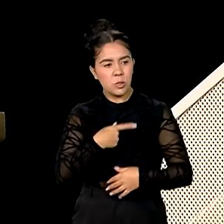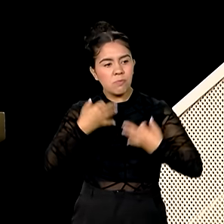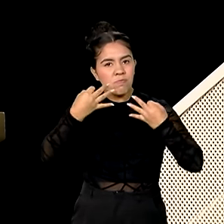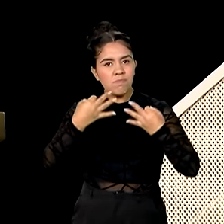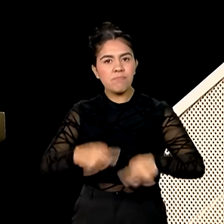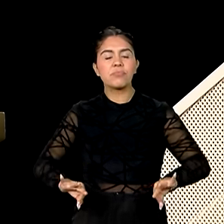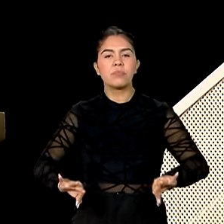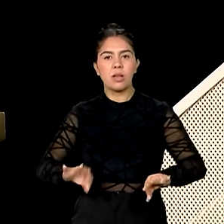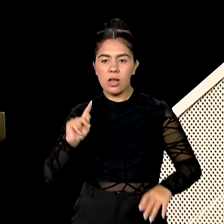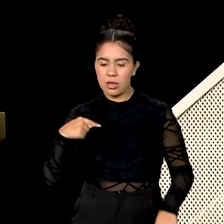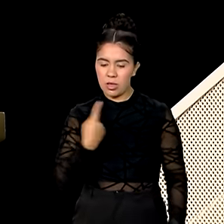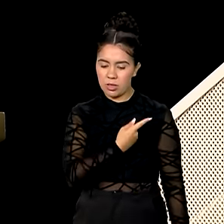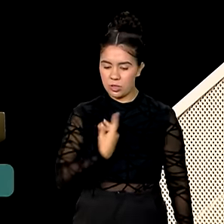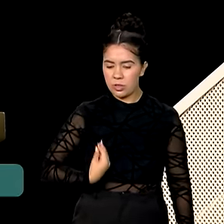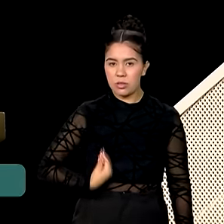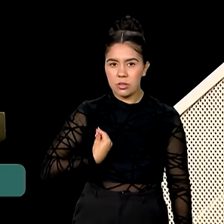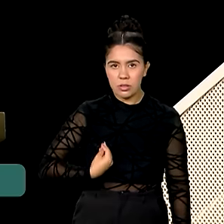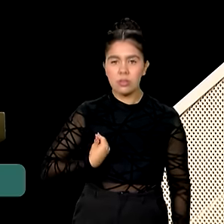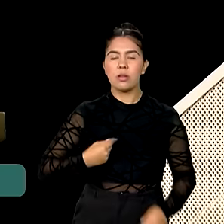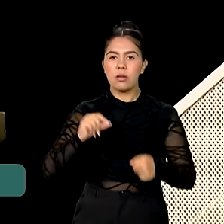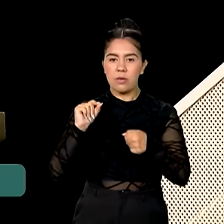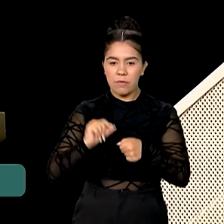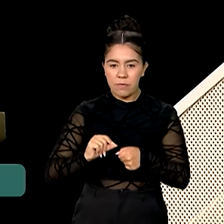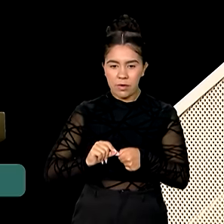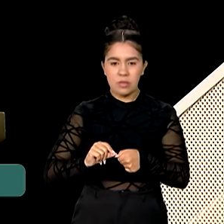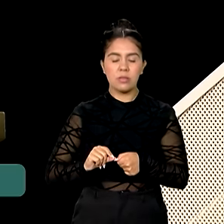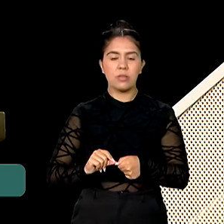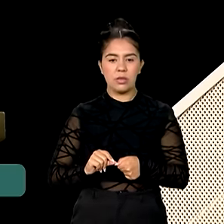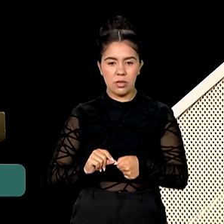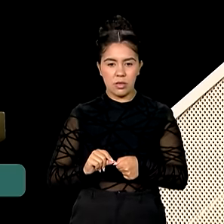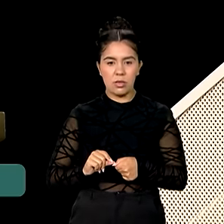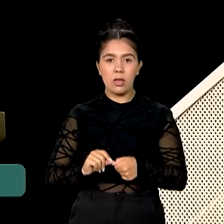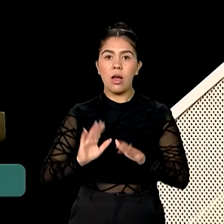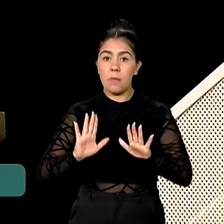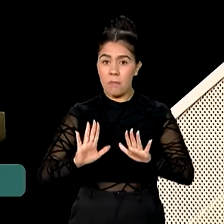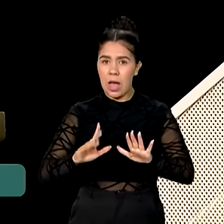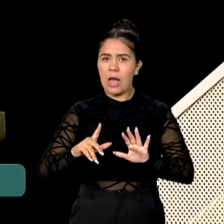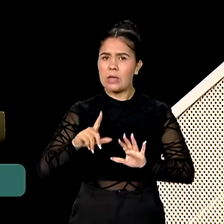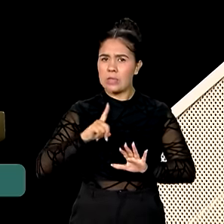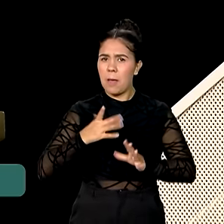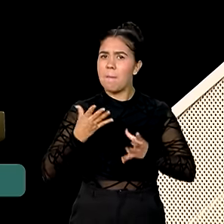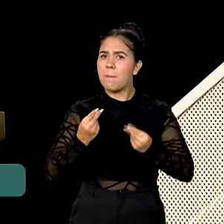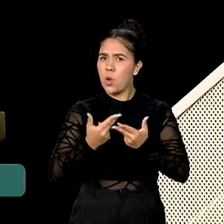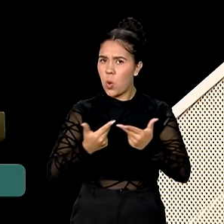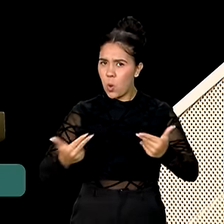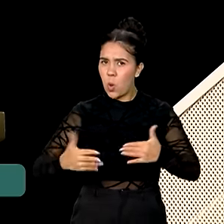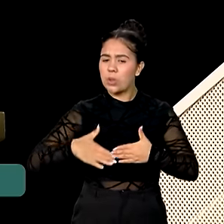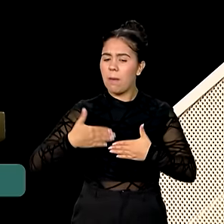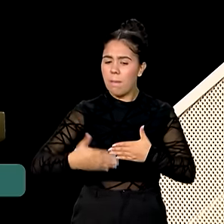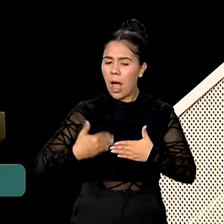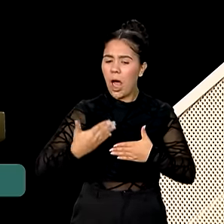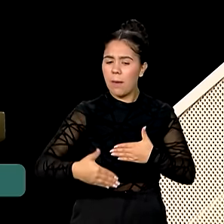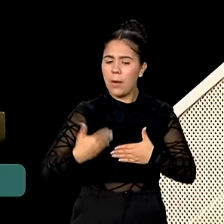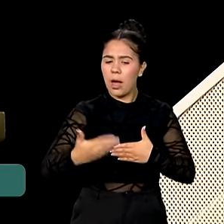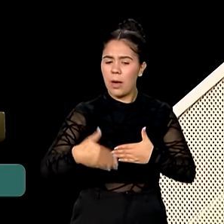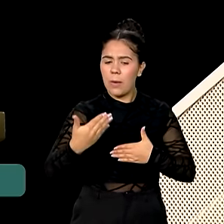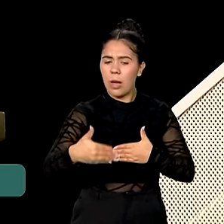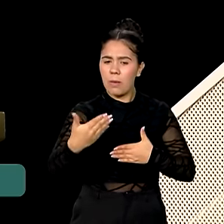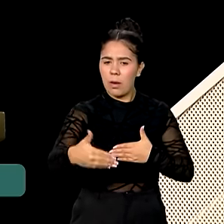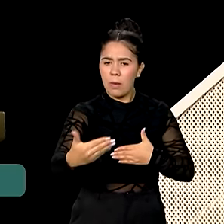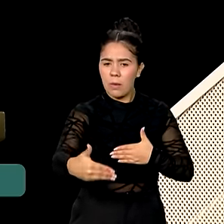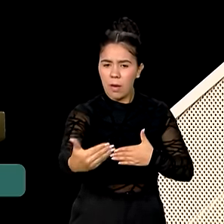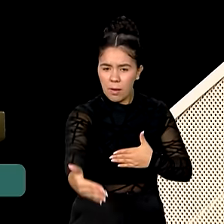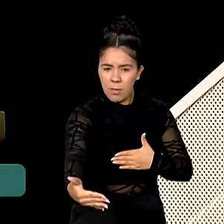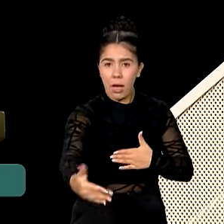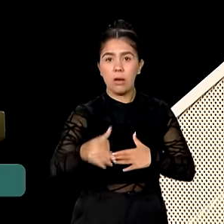Nós estamos fazendo, claro que isso é um caminho ainda longo, nós estamos reiniciando o processo, nós já